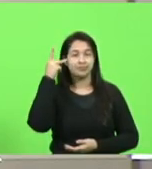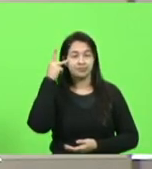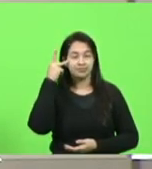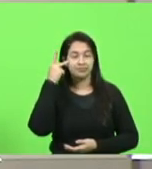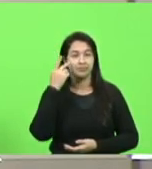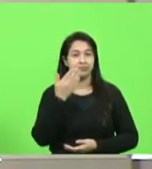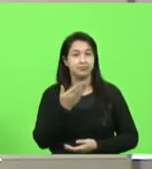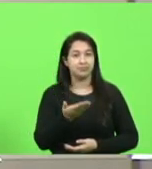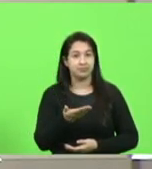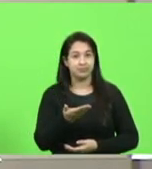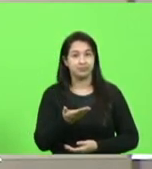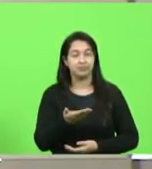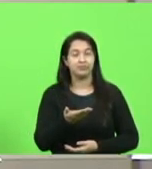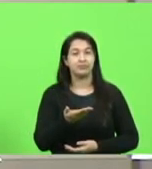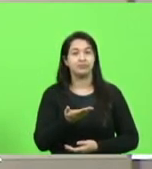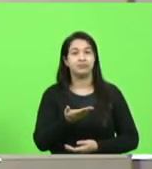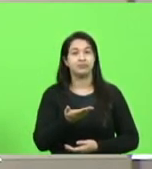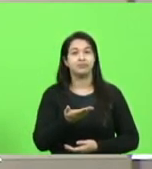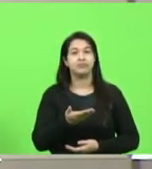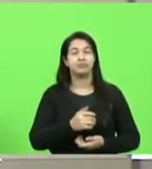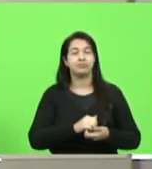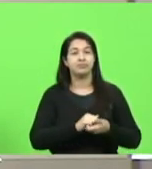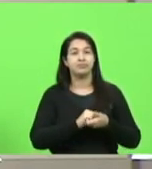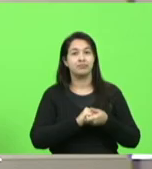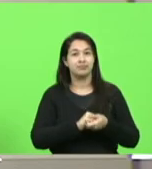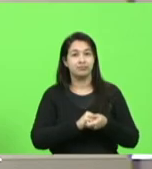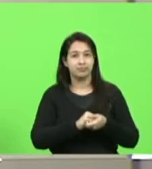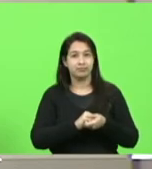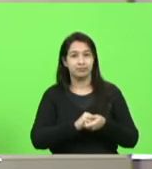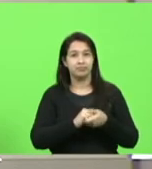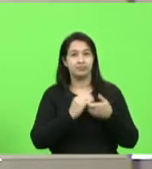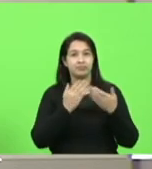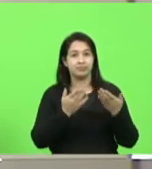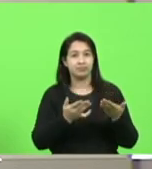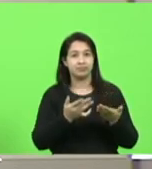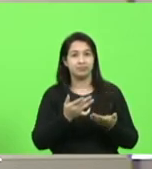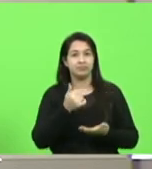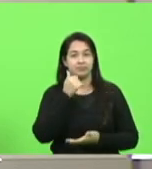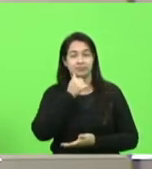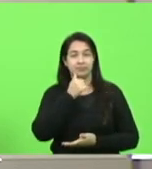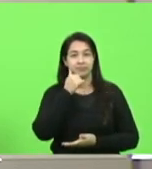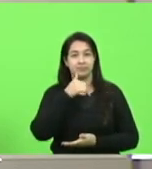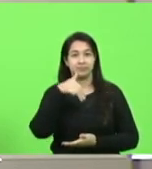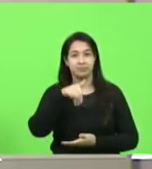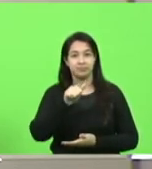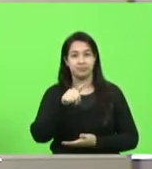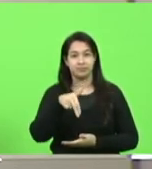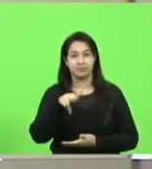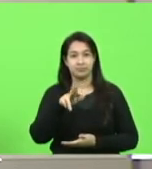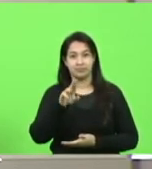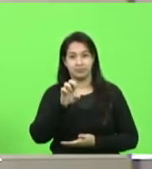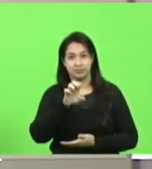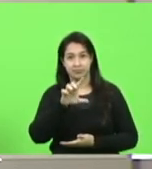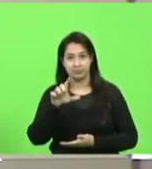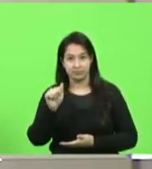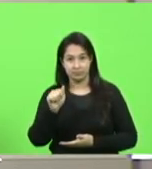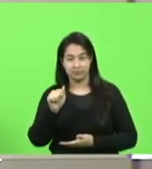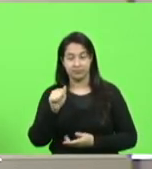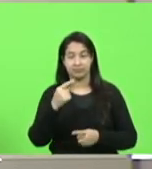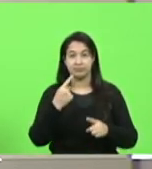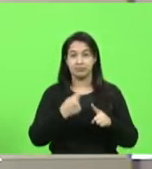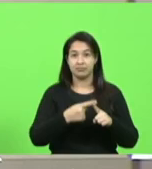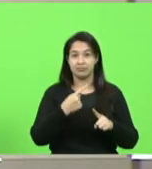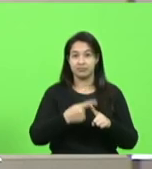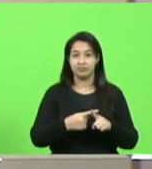a ex-deputada federal Manuela Dávila solidariedade por conta